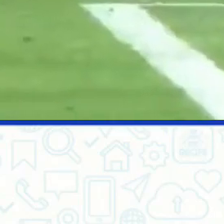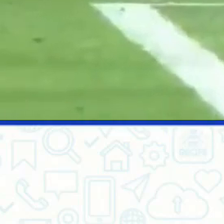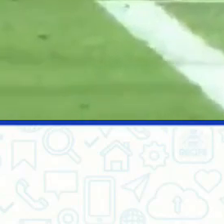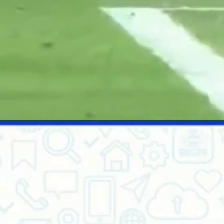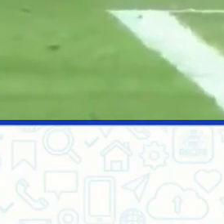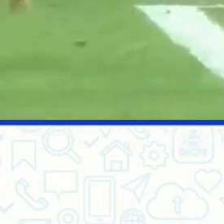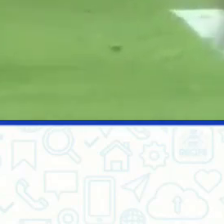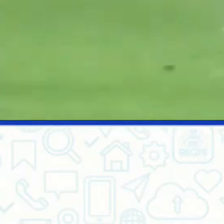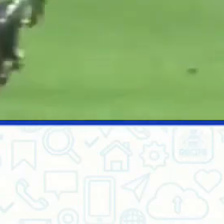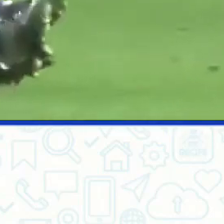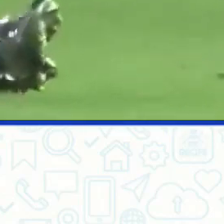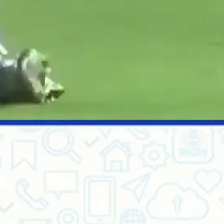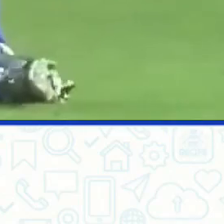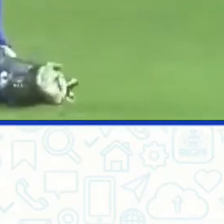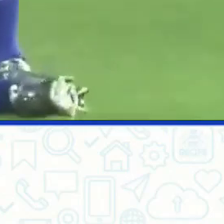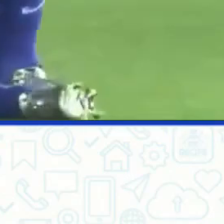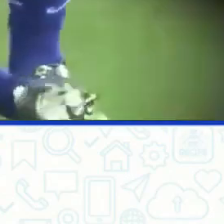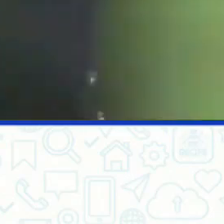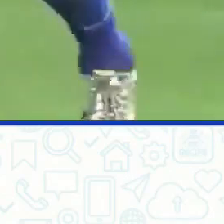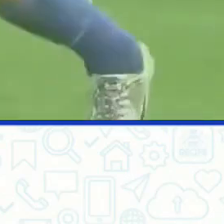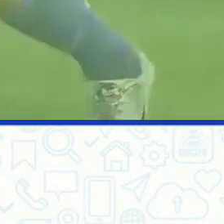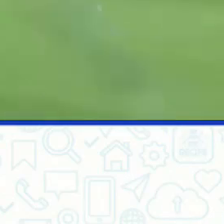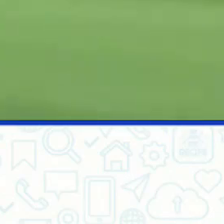o can pra fazer a defesa.